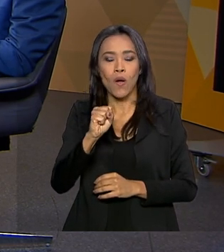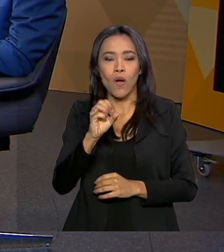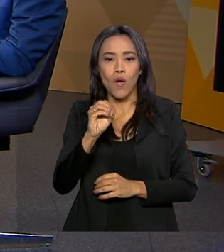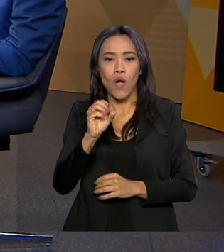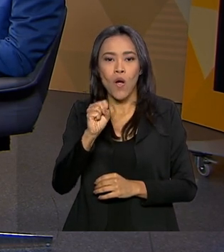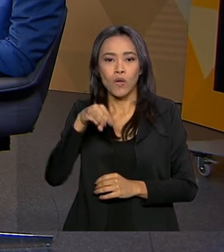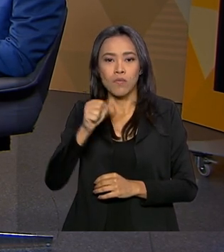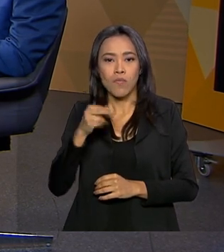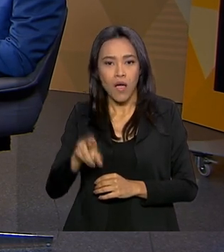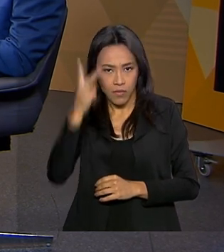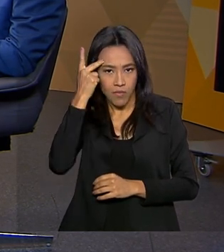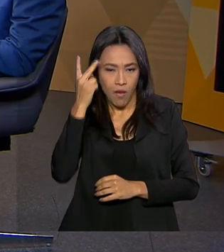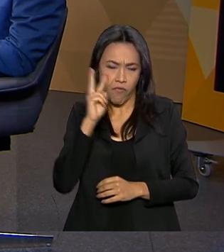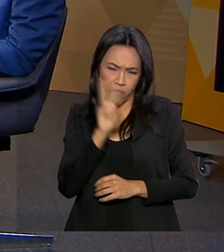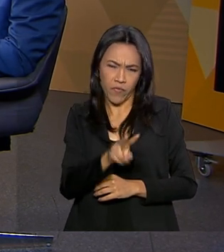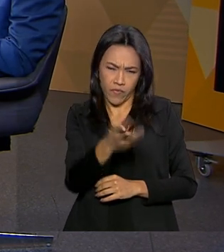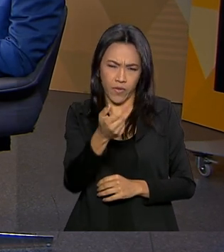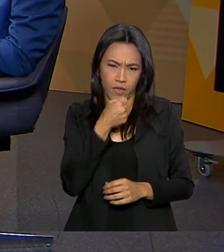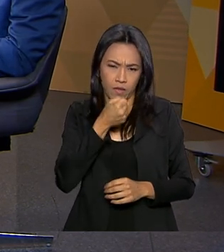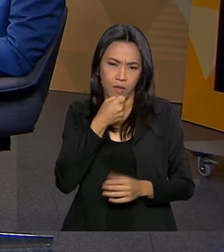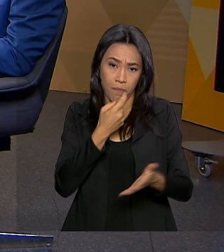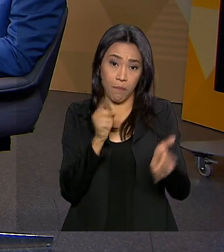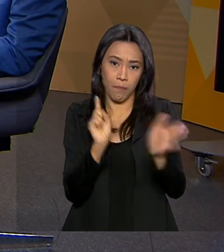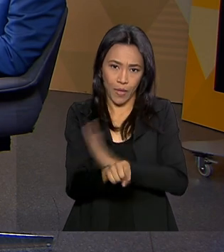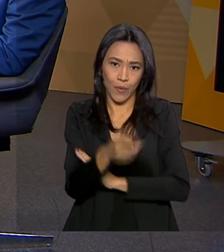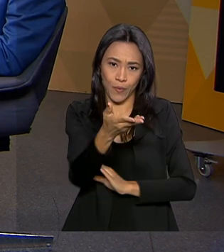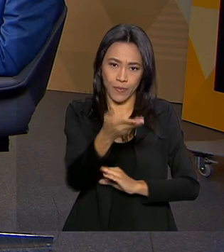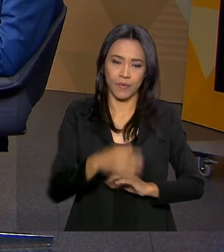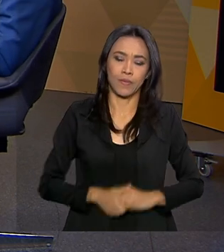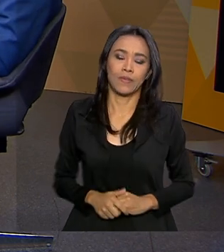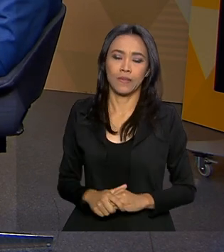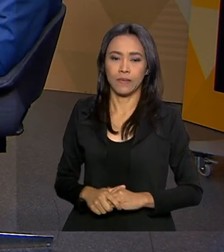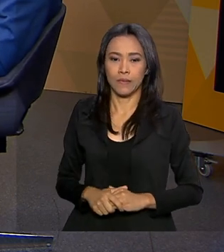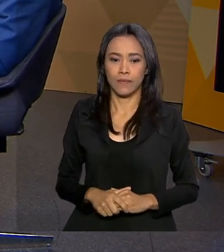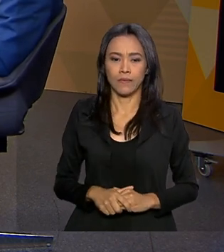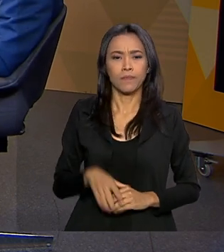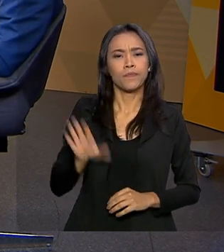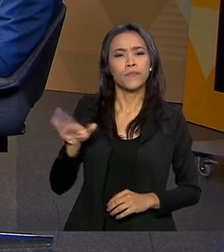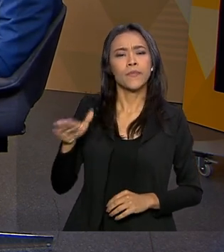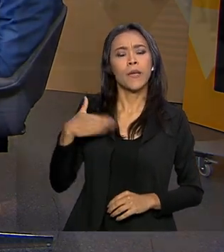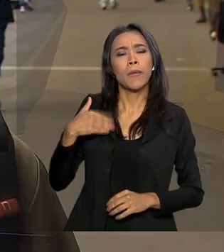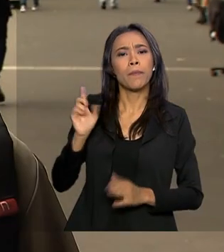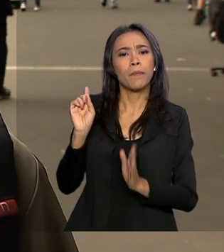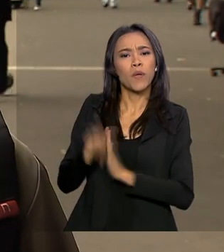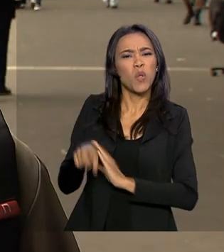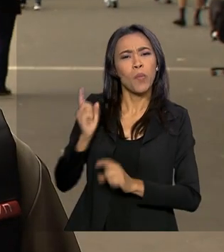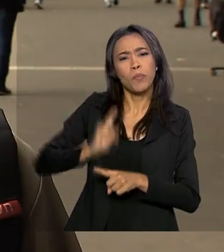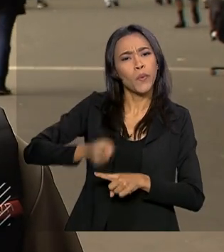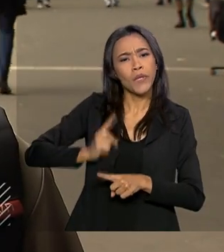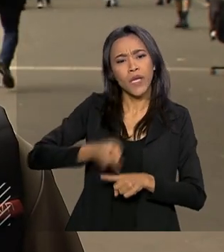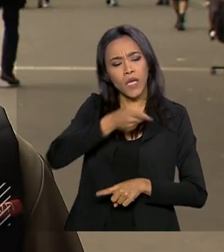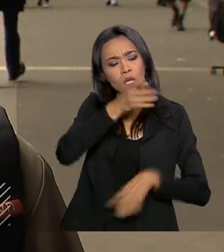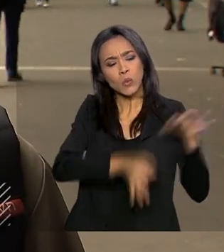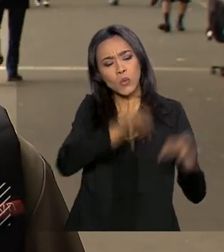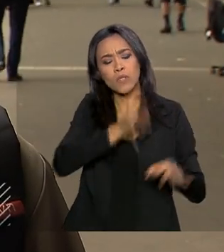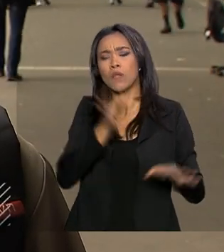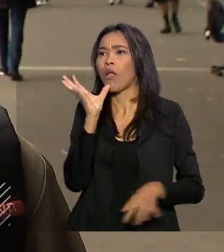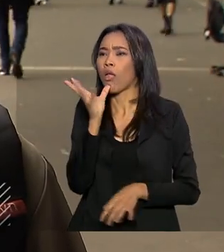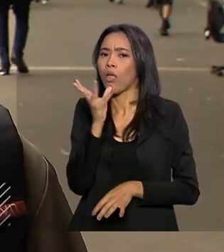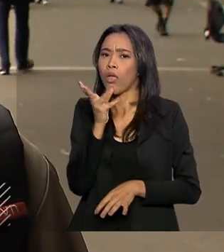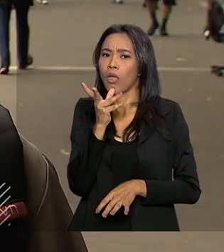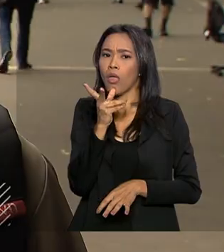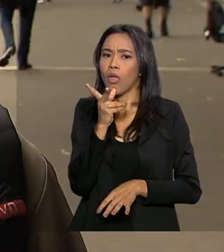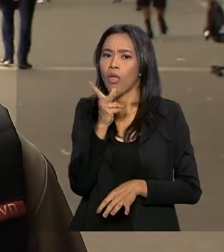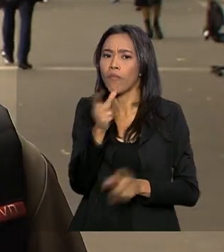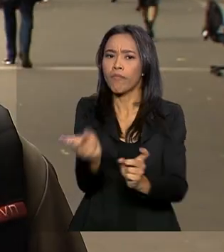para o senhor responder. Vamos acompanhar aqui a pergunta do Osmar de Almeida. E a minha pergunta é, por que o judiciário demora tanto